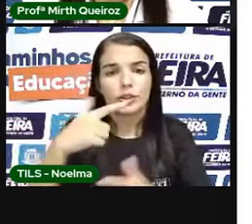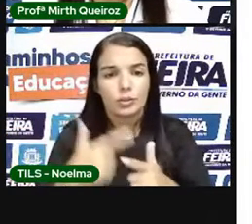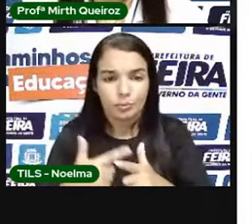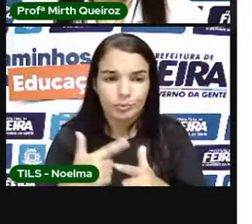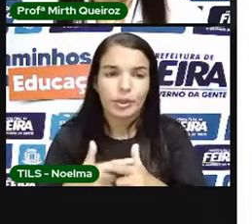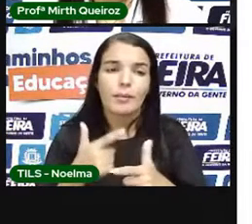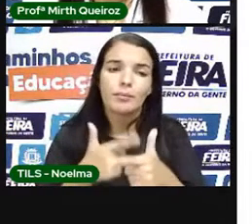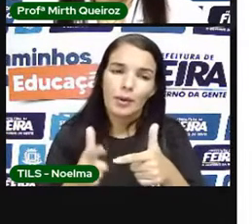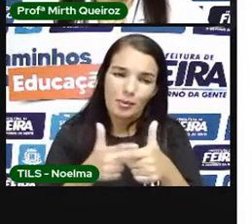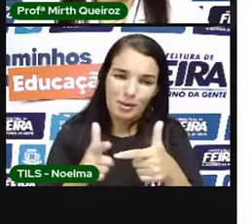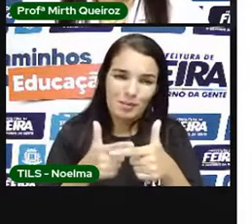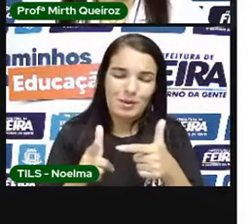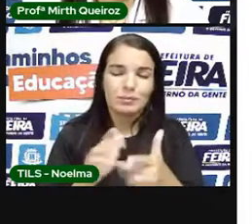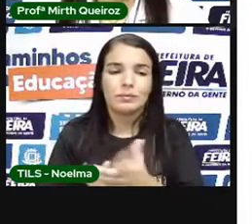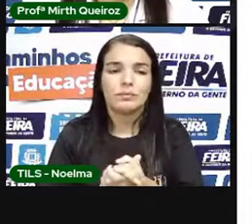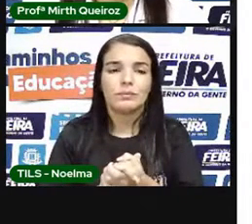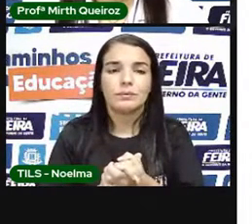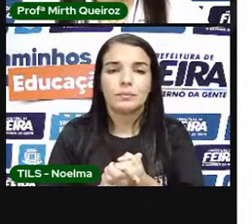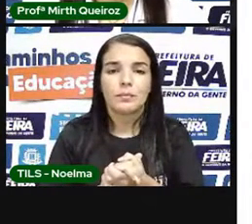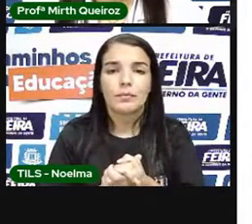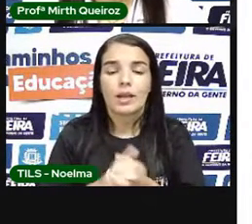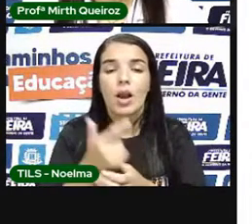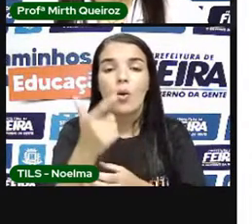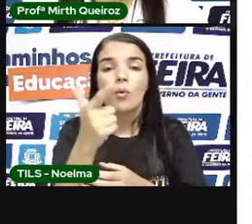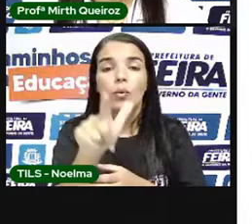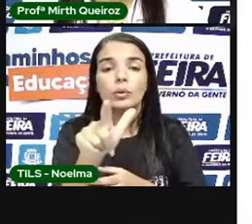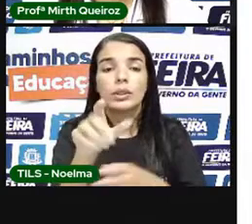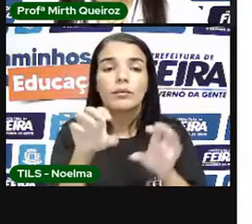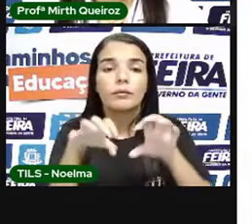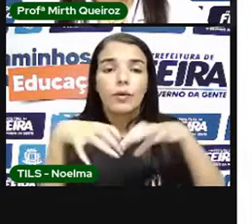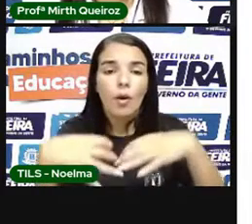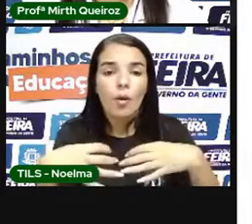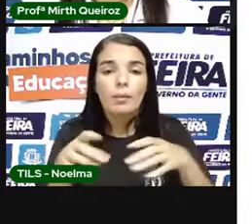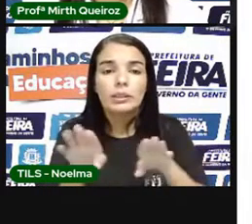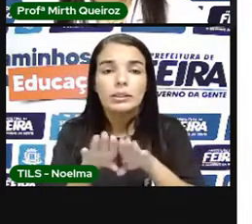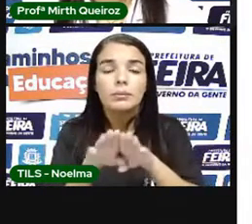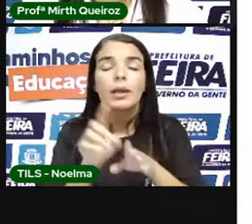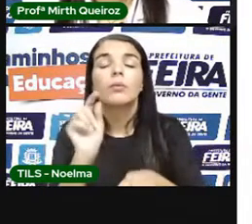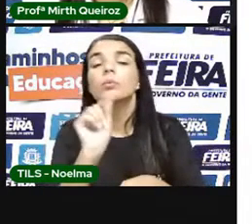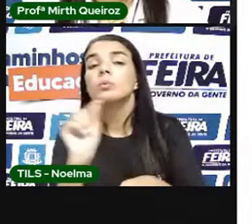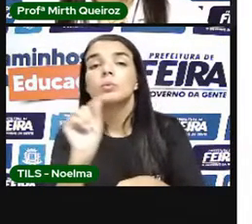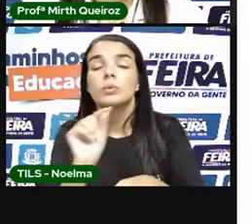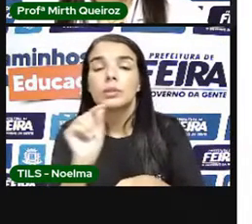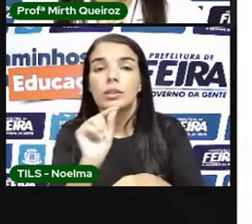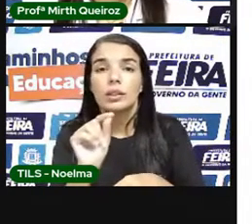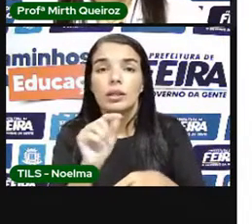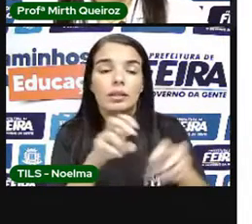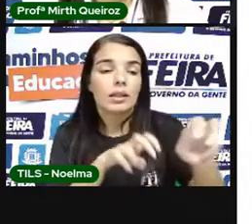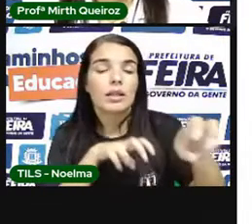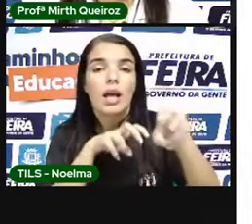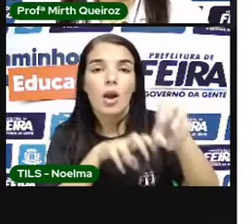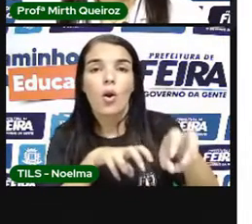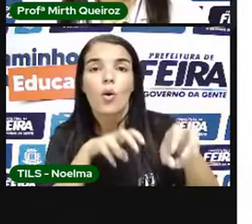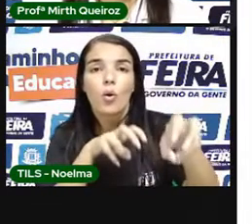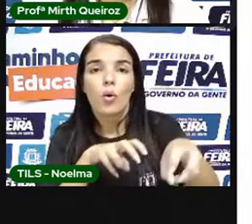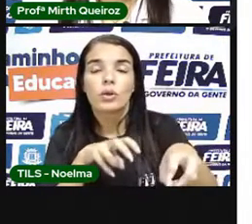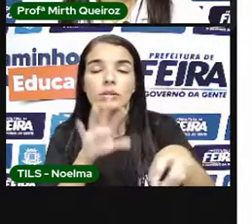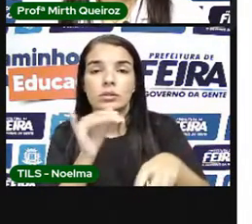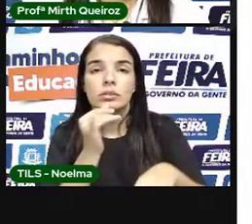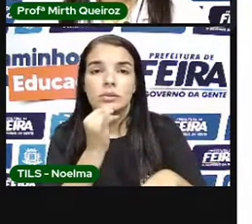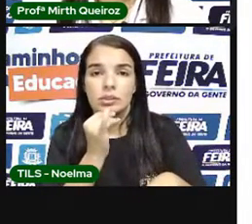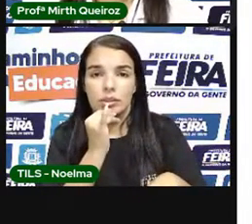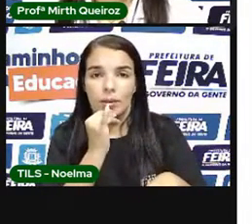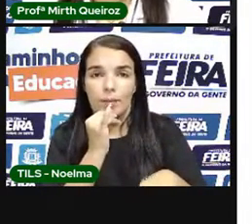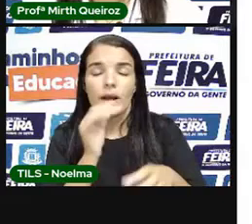o meio ambiente, né? Outra forma também Que as pessoas utilizam Nas roças Nas fazendas Em plantações É que quando eles vão